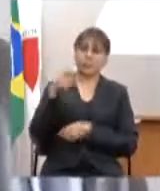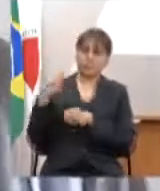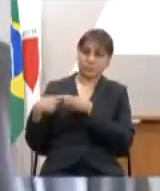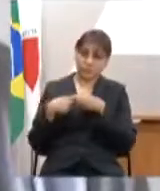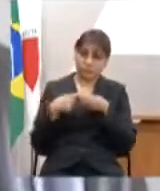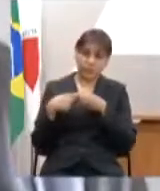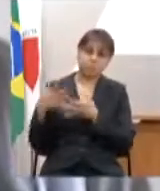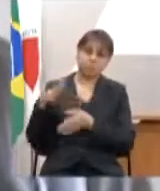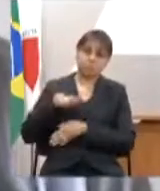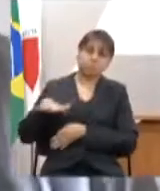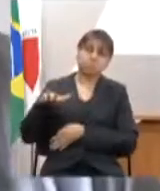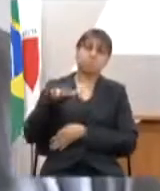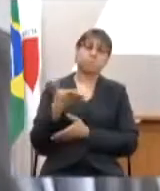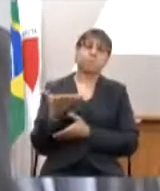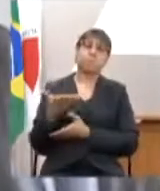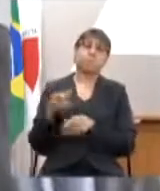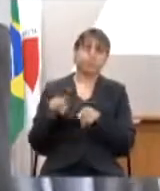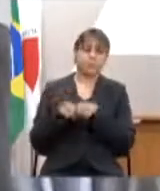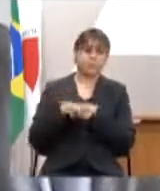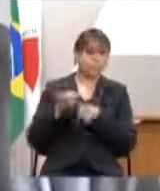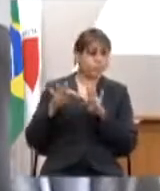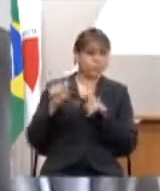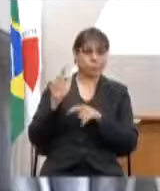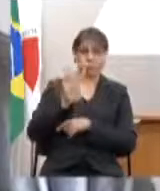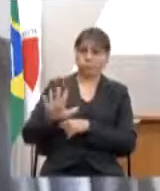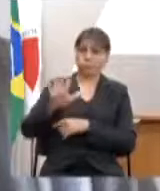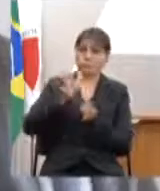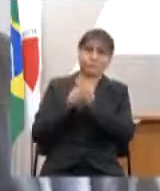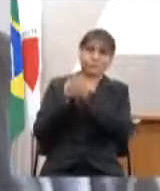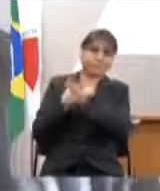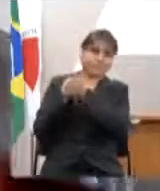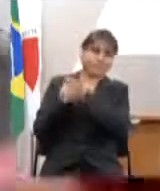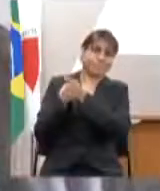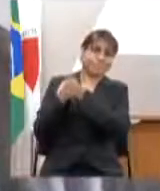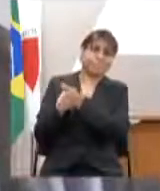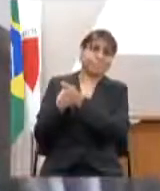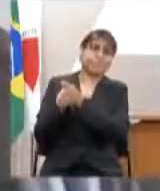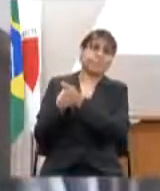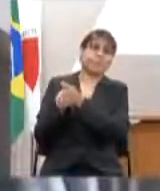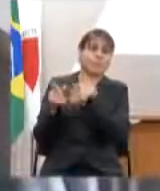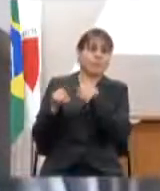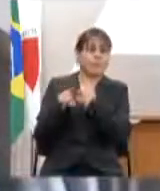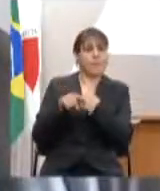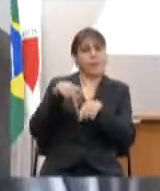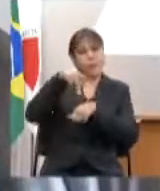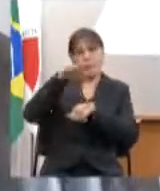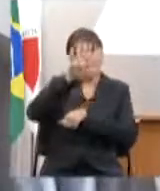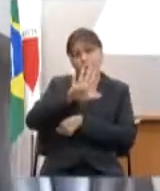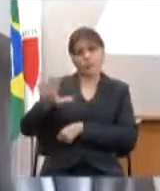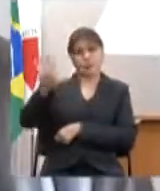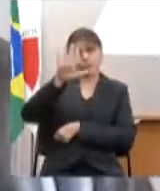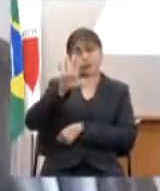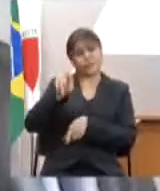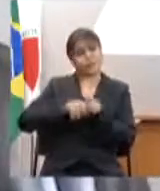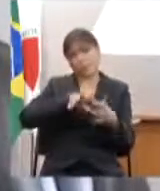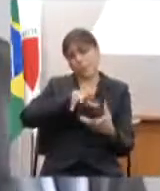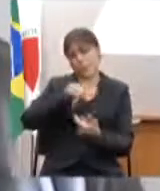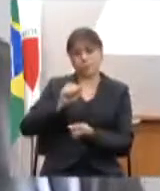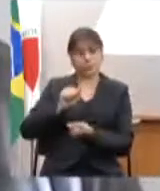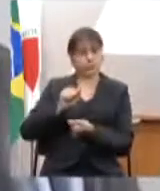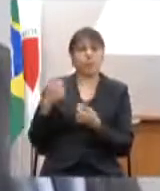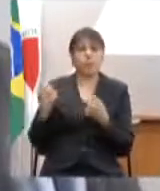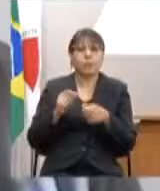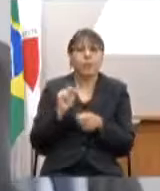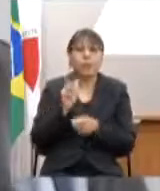assim como todo o vale de Equitio e assim como todo o país todo o mundo a gente necessita a água é